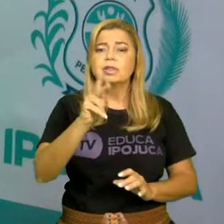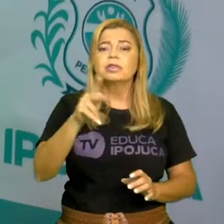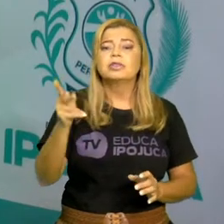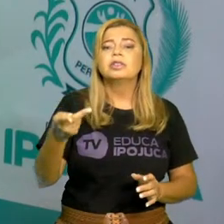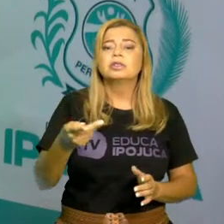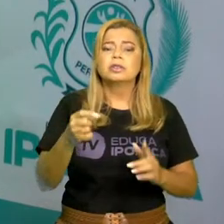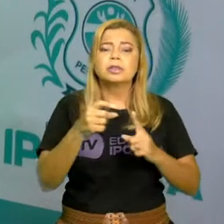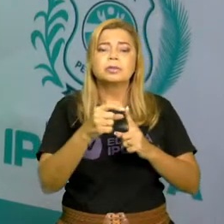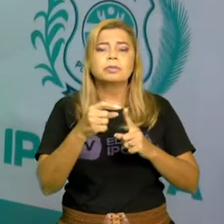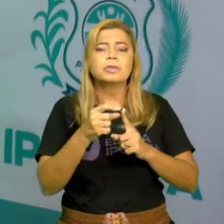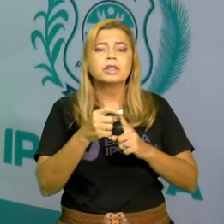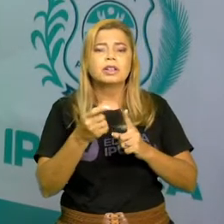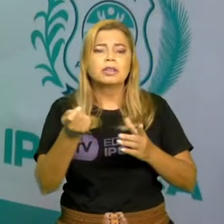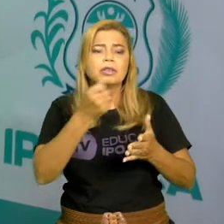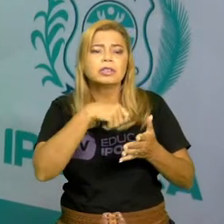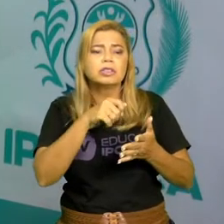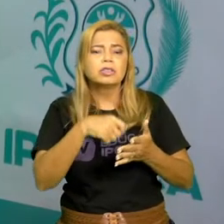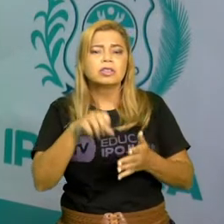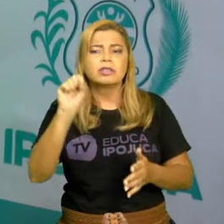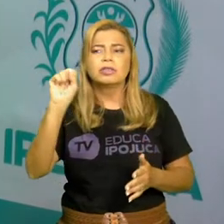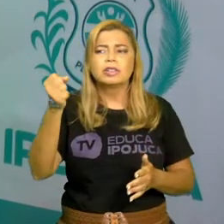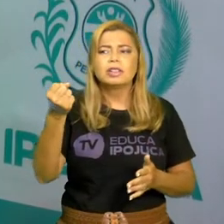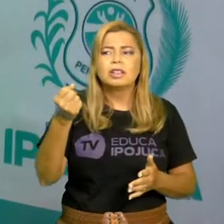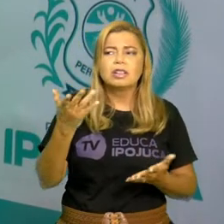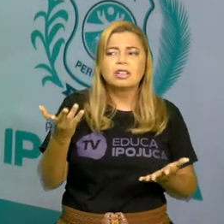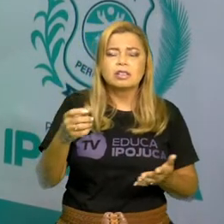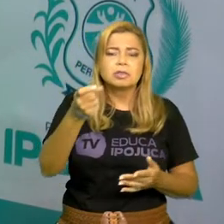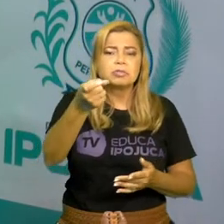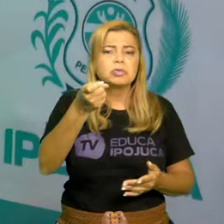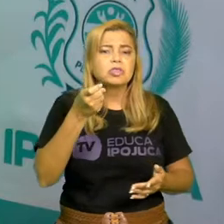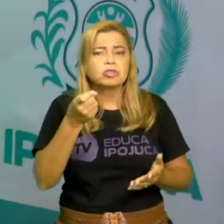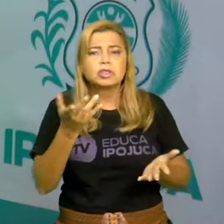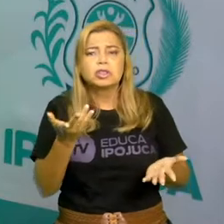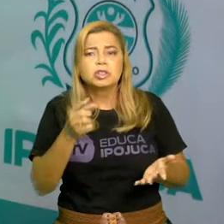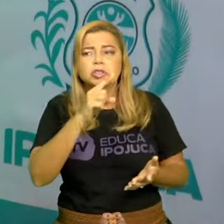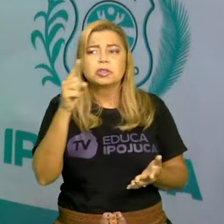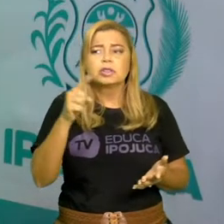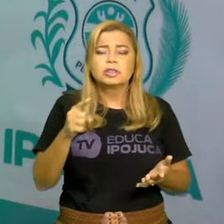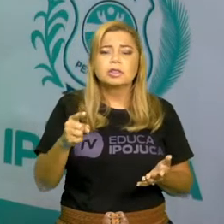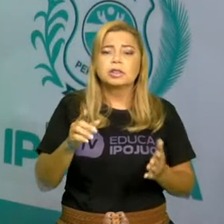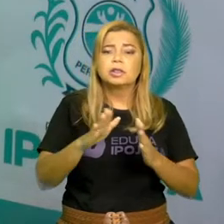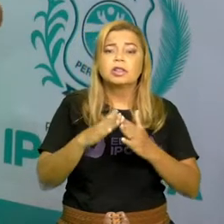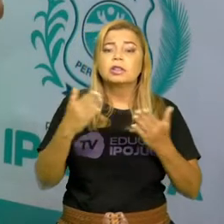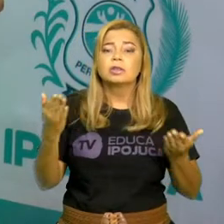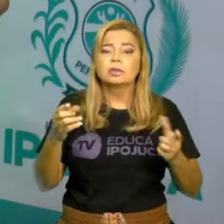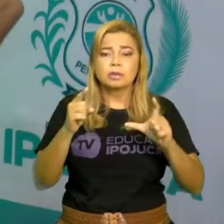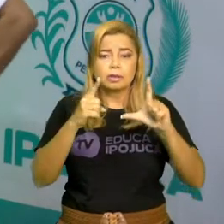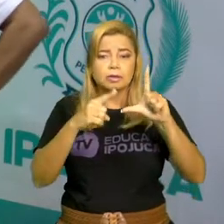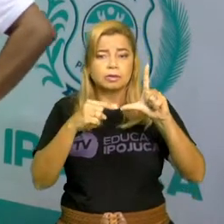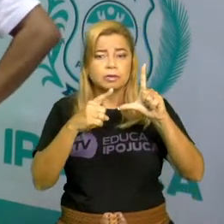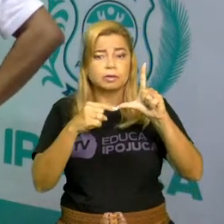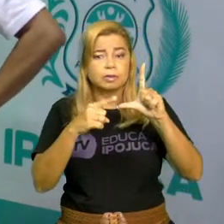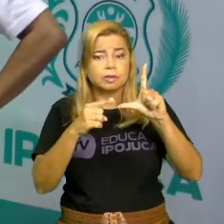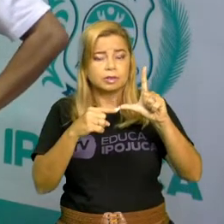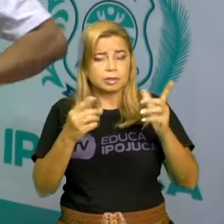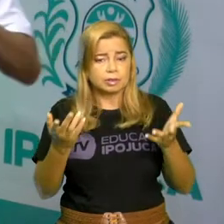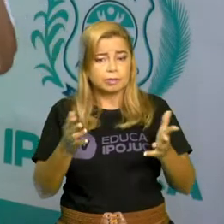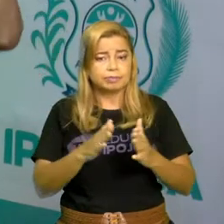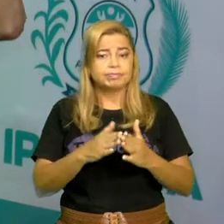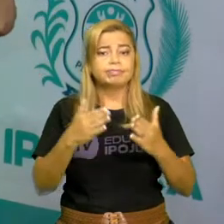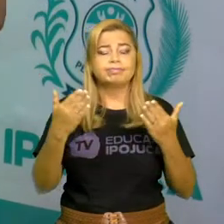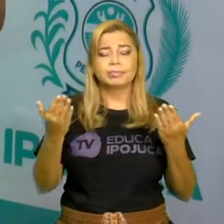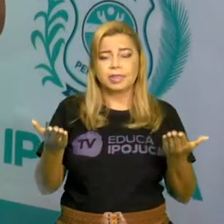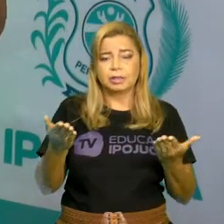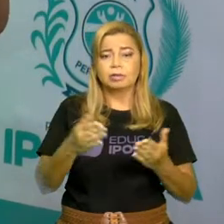É com S ou com Z? Essas duvidazinhas quase todos os alunos têm e para isso nós precisamos aprender o quê?